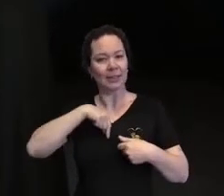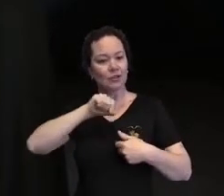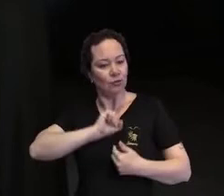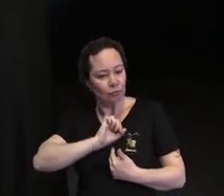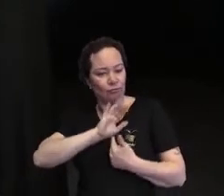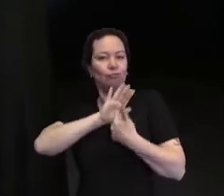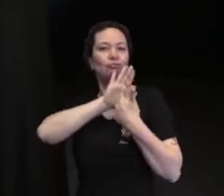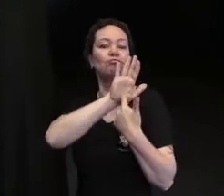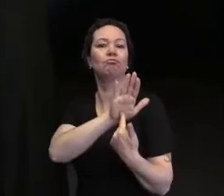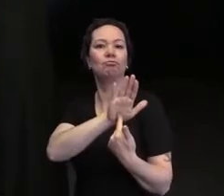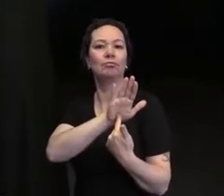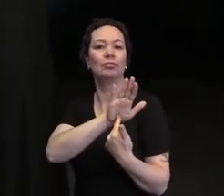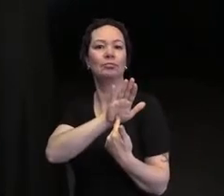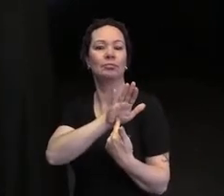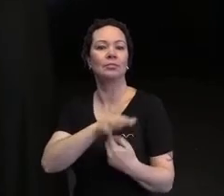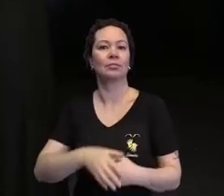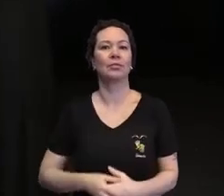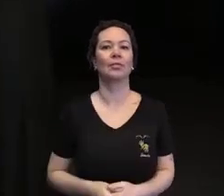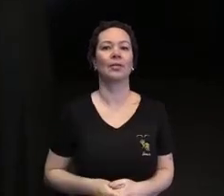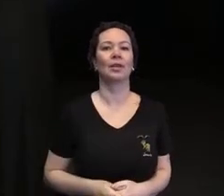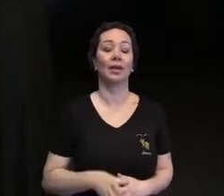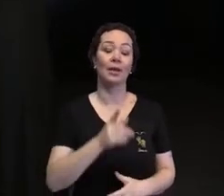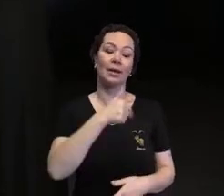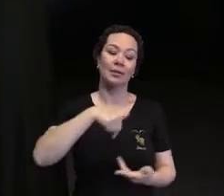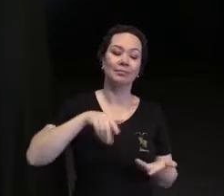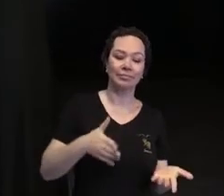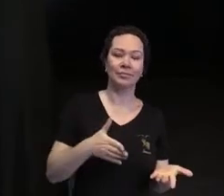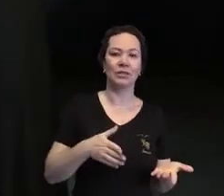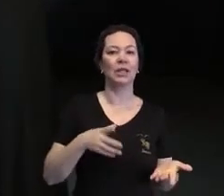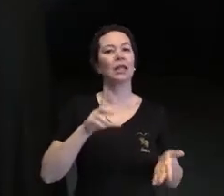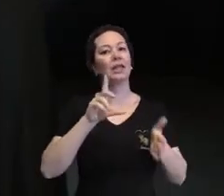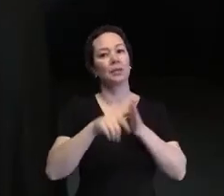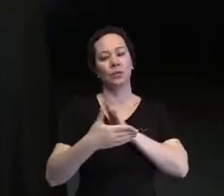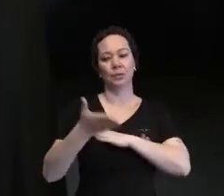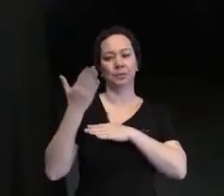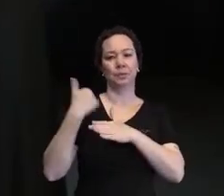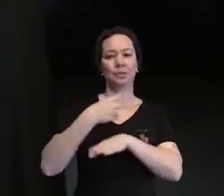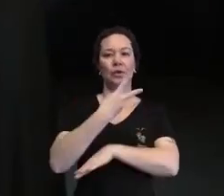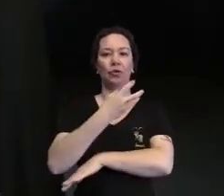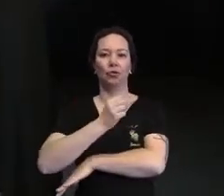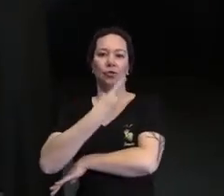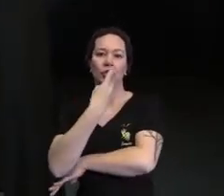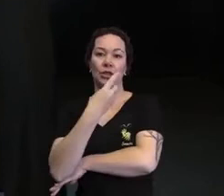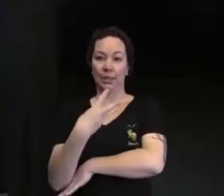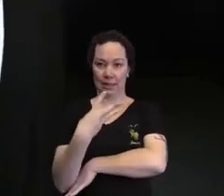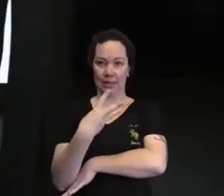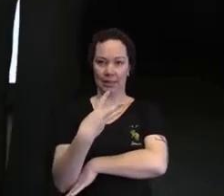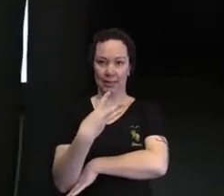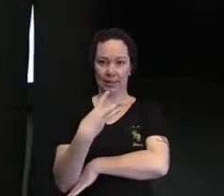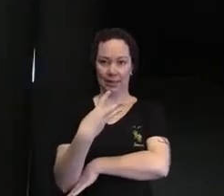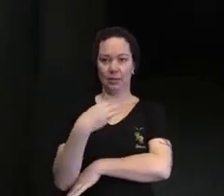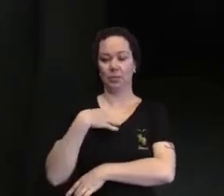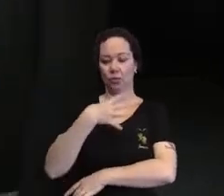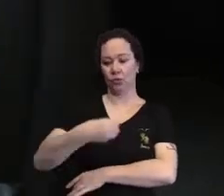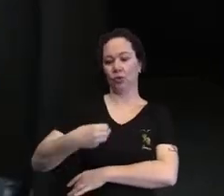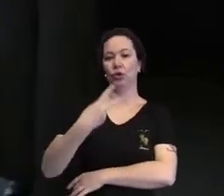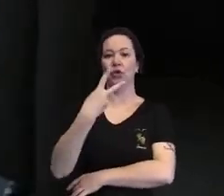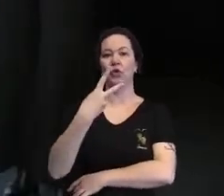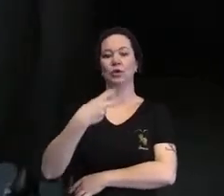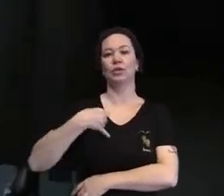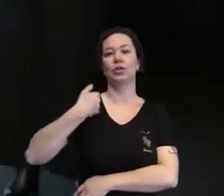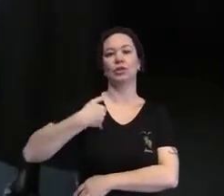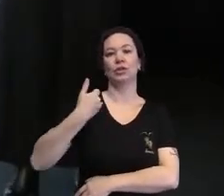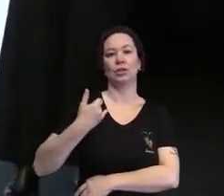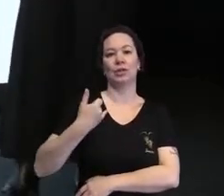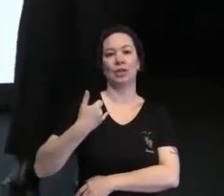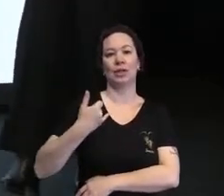descobertas. e foi assim que, 2013, quando meu filho tinha dois anos, que eu,